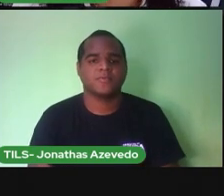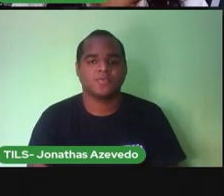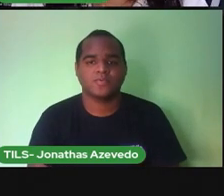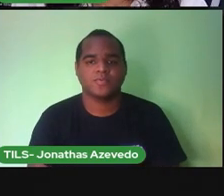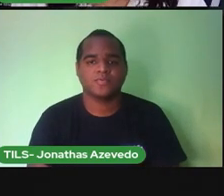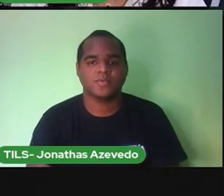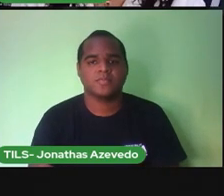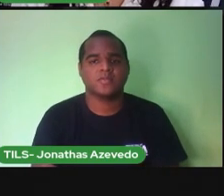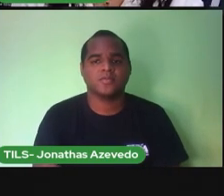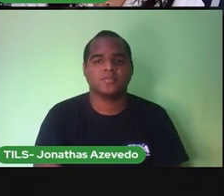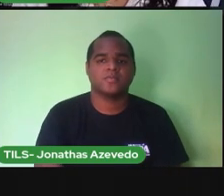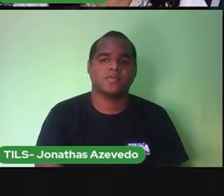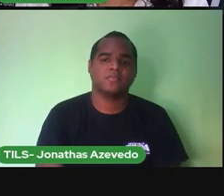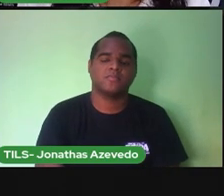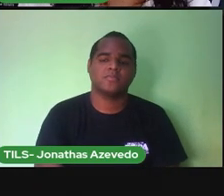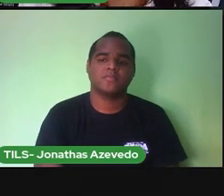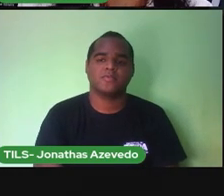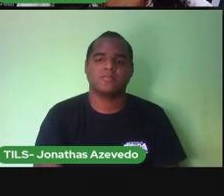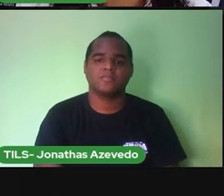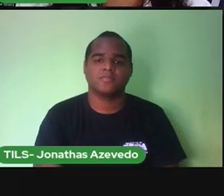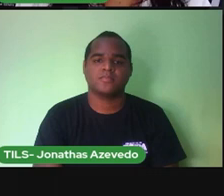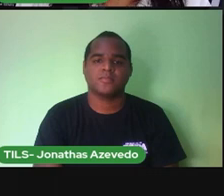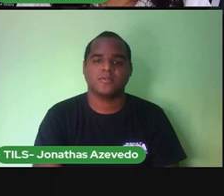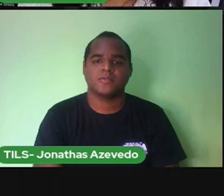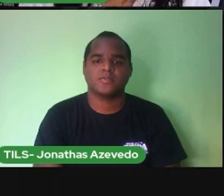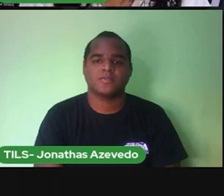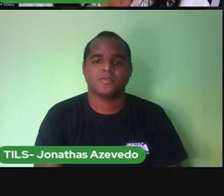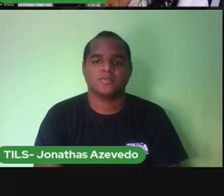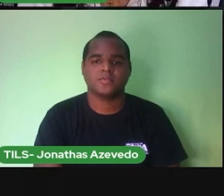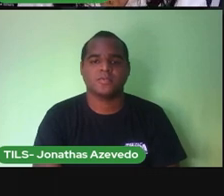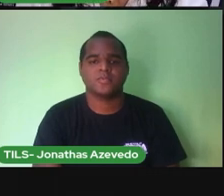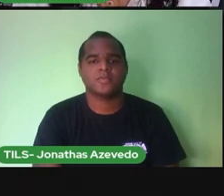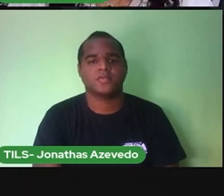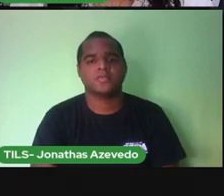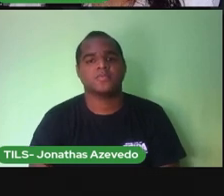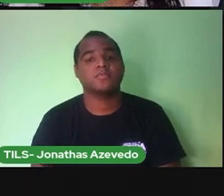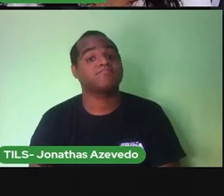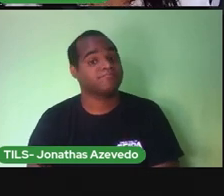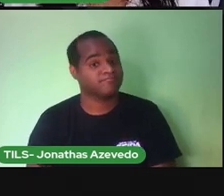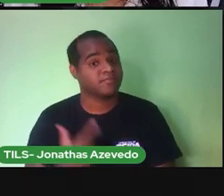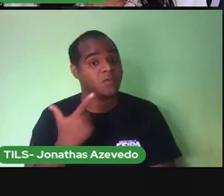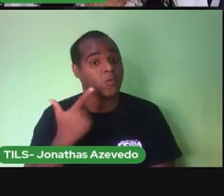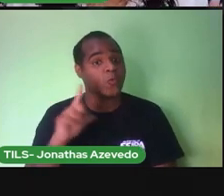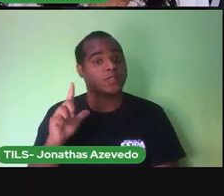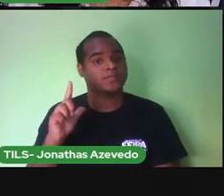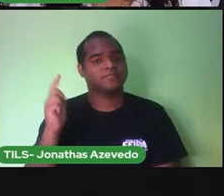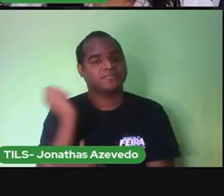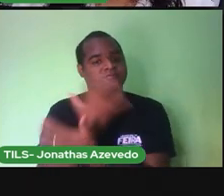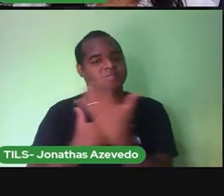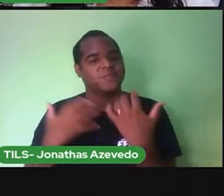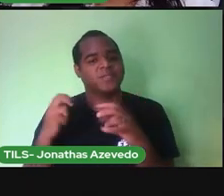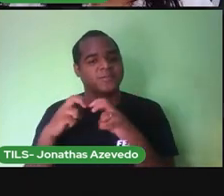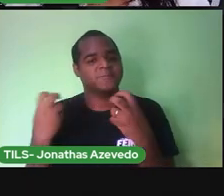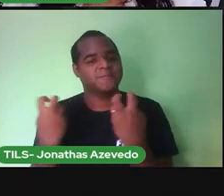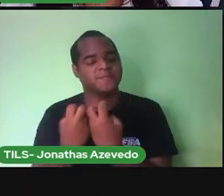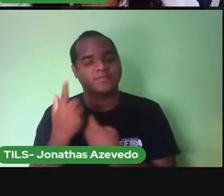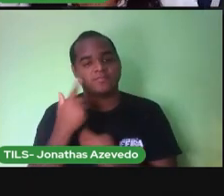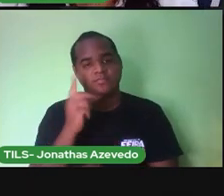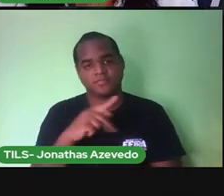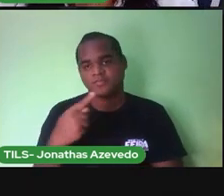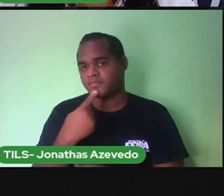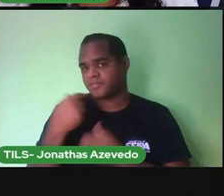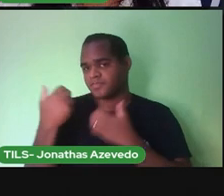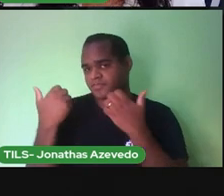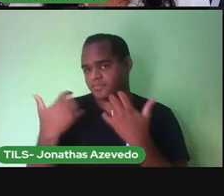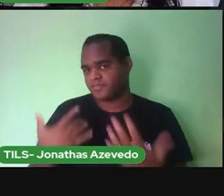Olha só. Essa outra cantiga também a Pró colocou com